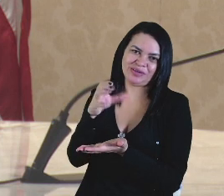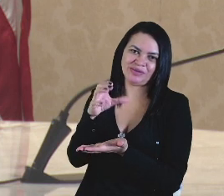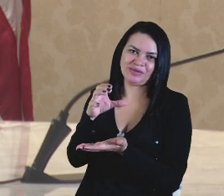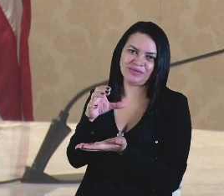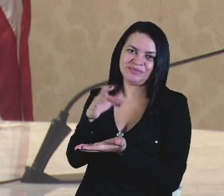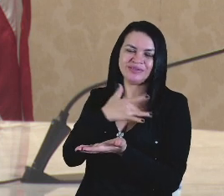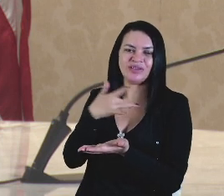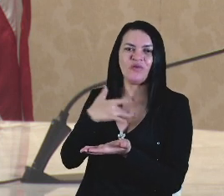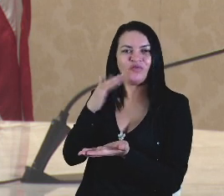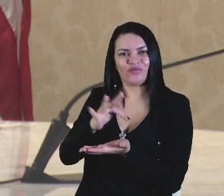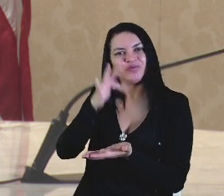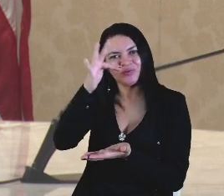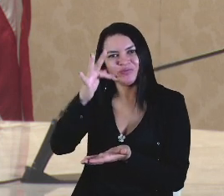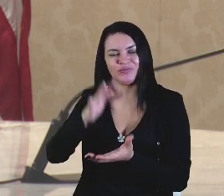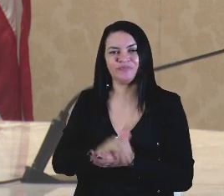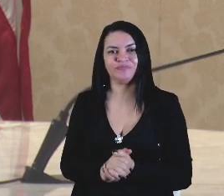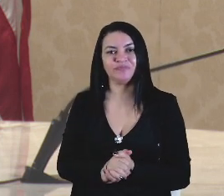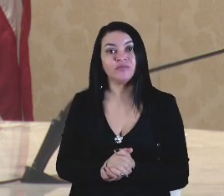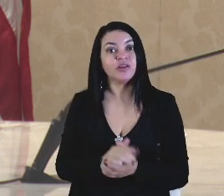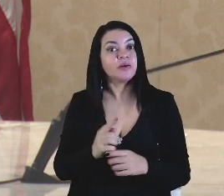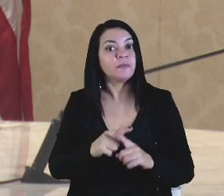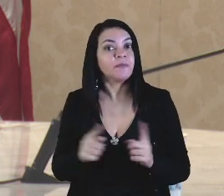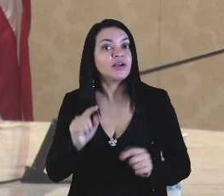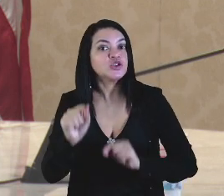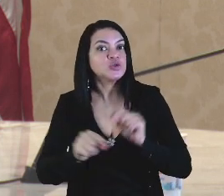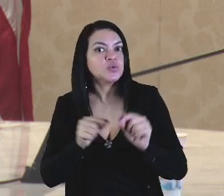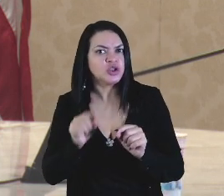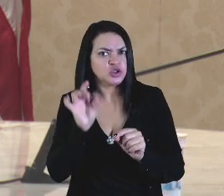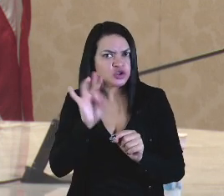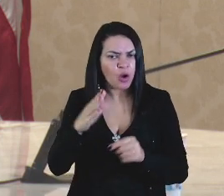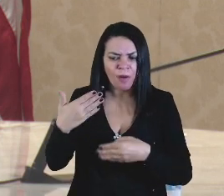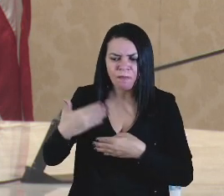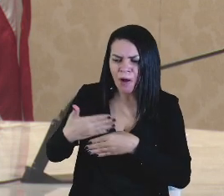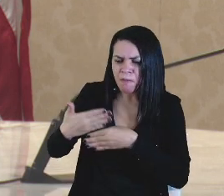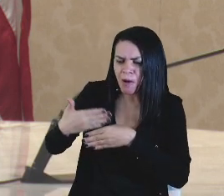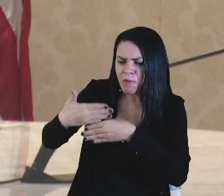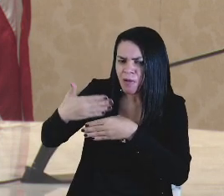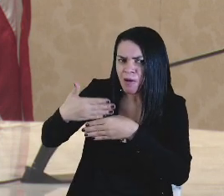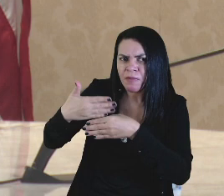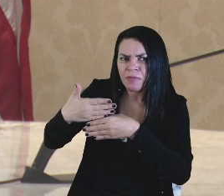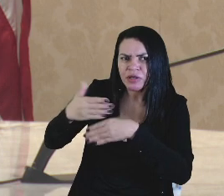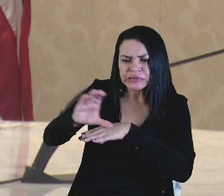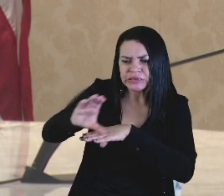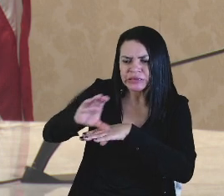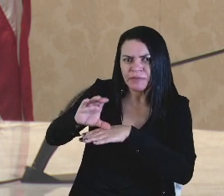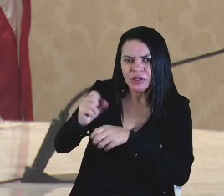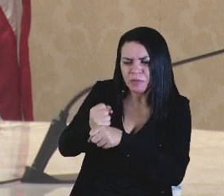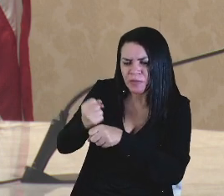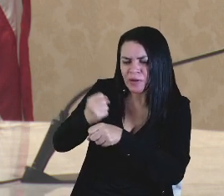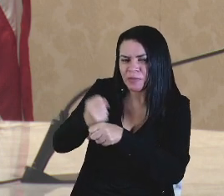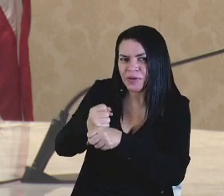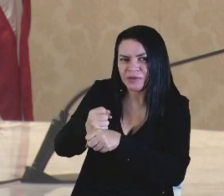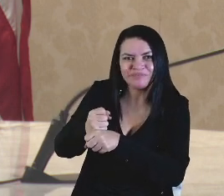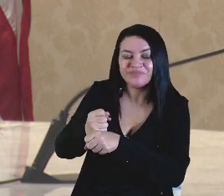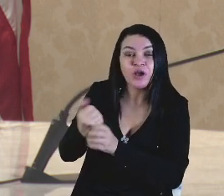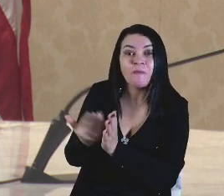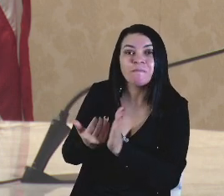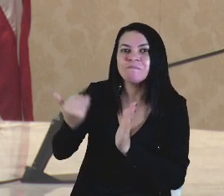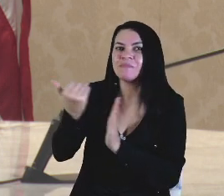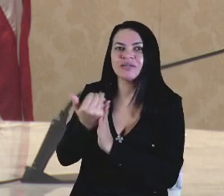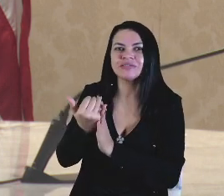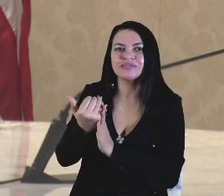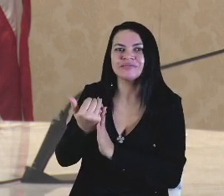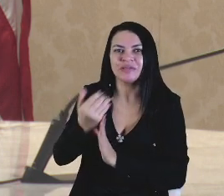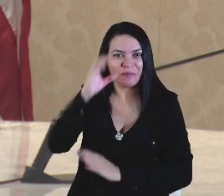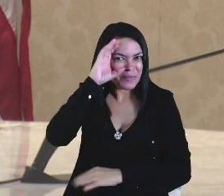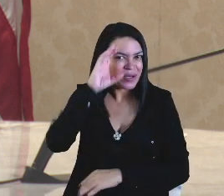da Saúde, que, mais do que tijolo e cimento e concreto, é uma obra, Bradão, que traz o que nós mais